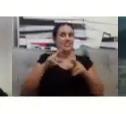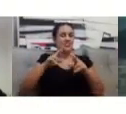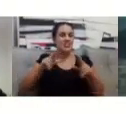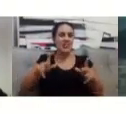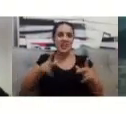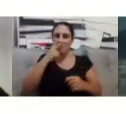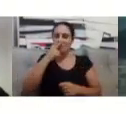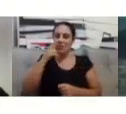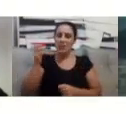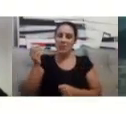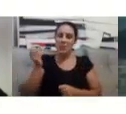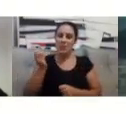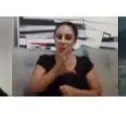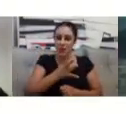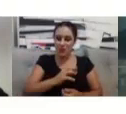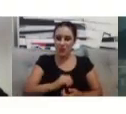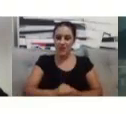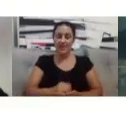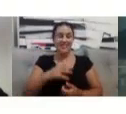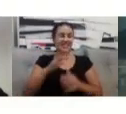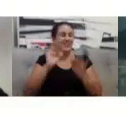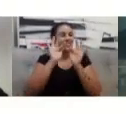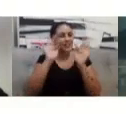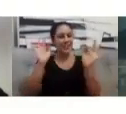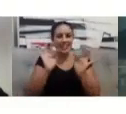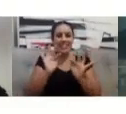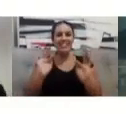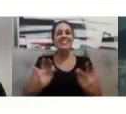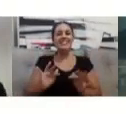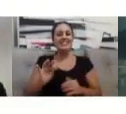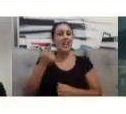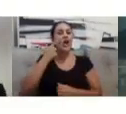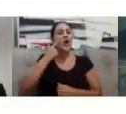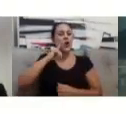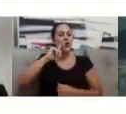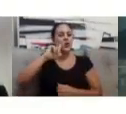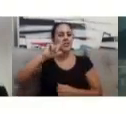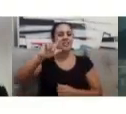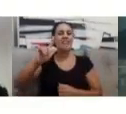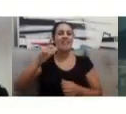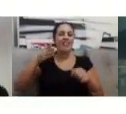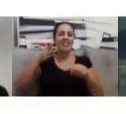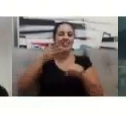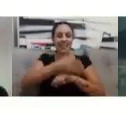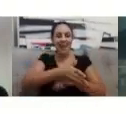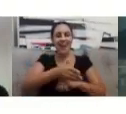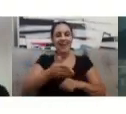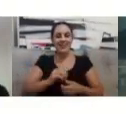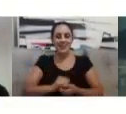E eu estou muito feliz de ter conseguido. não ter chegado até aqui. Muito feliz.